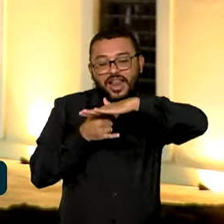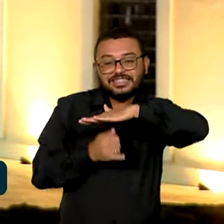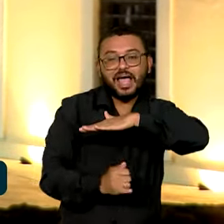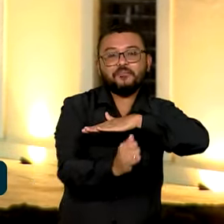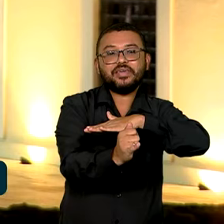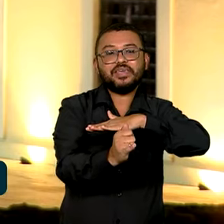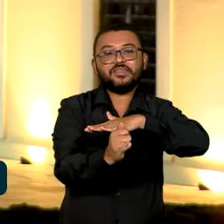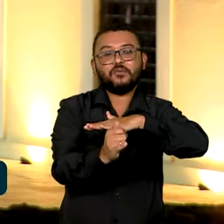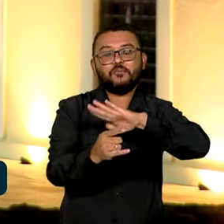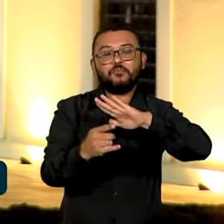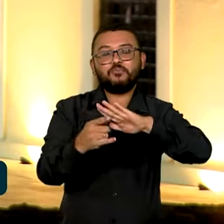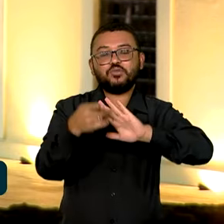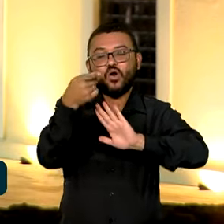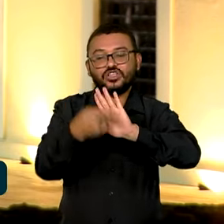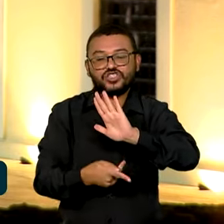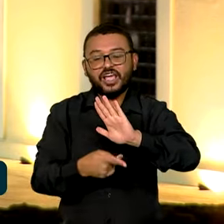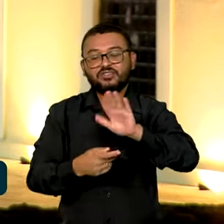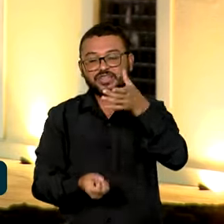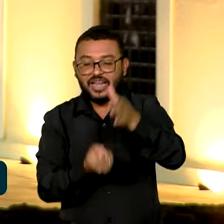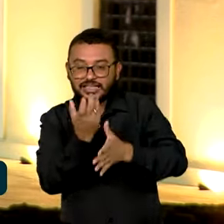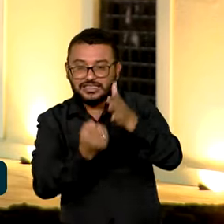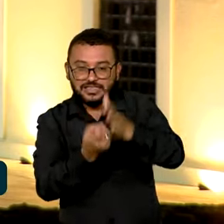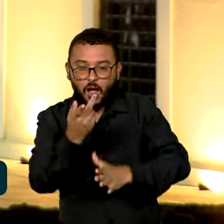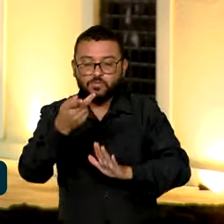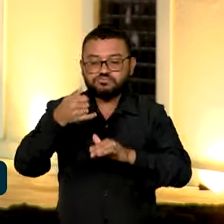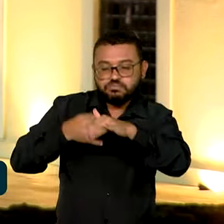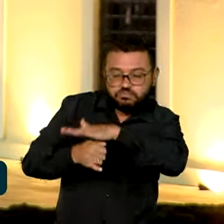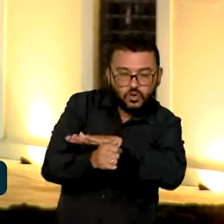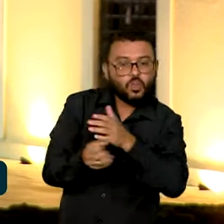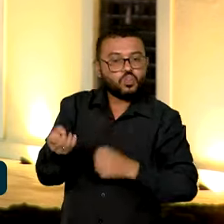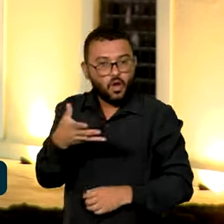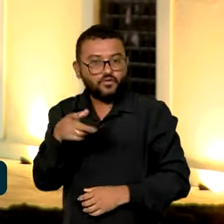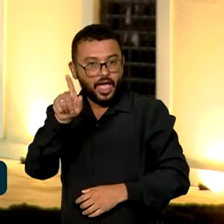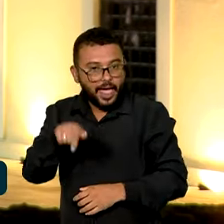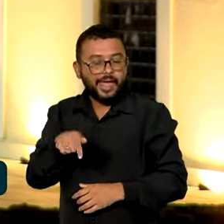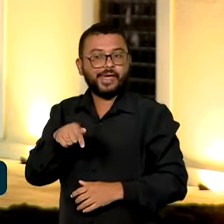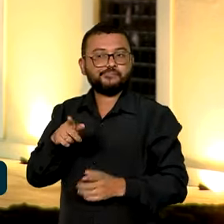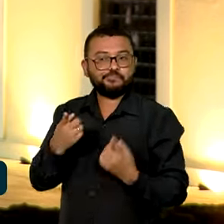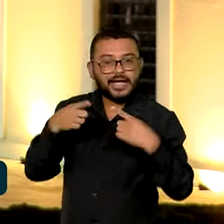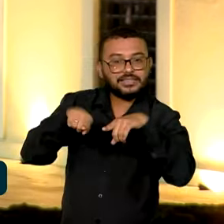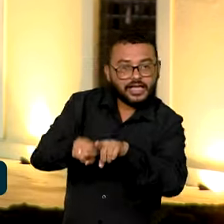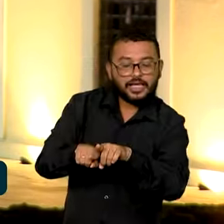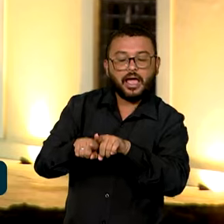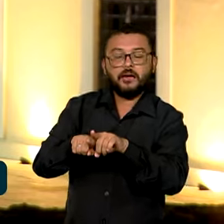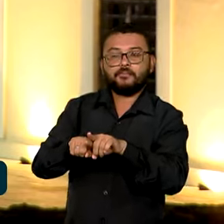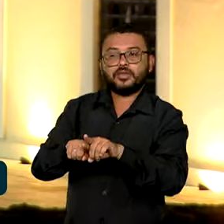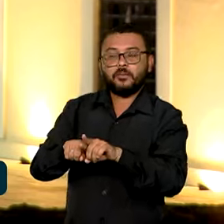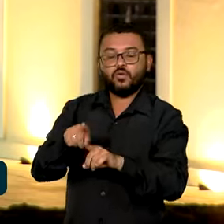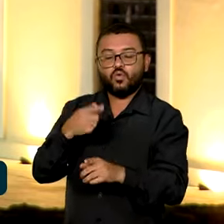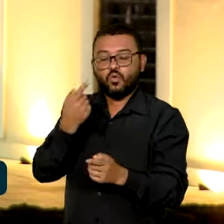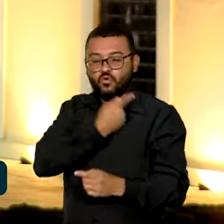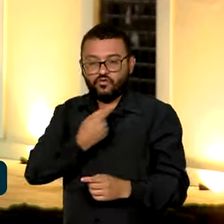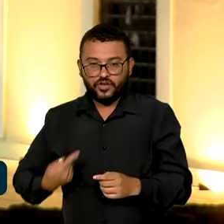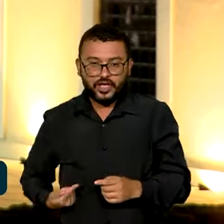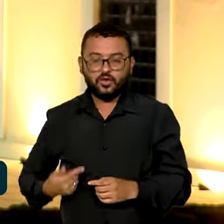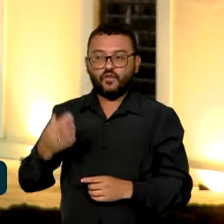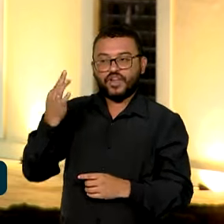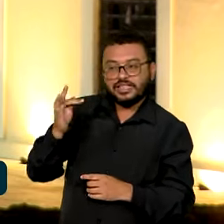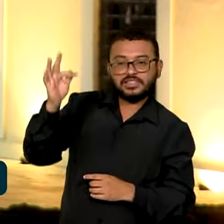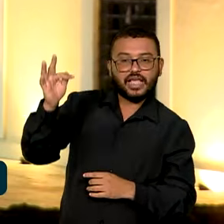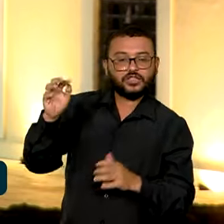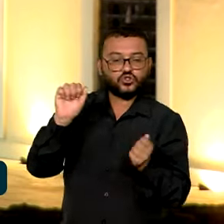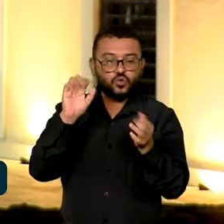do Programa de Desenvolvimento de Submarinos, que é também uma parceria com o governo francês, firmada ainda em 2008,